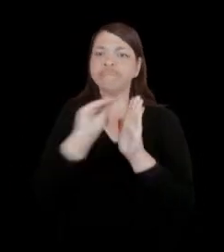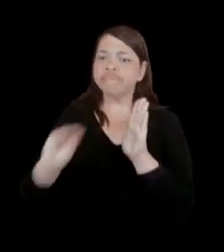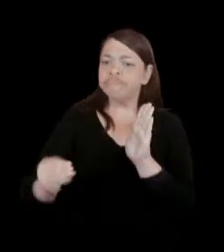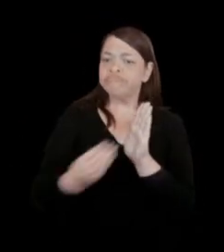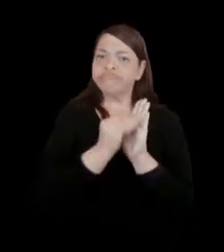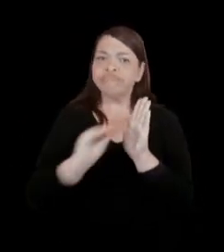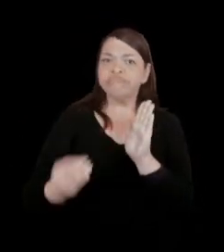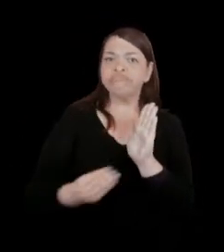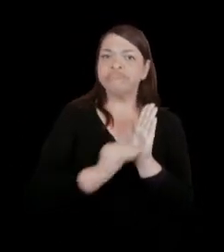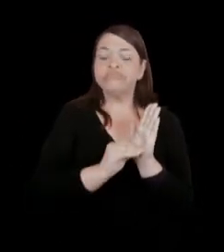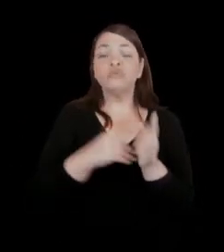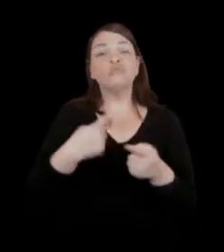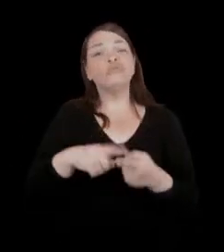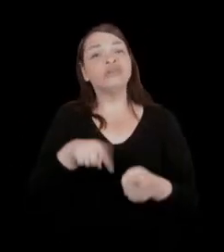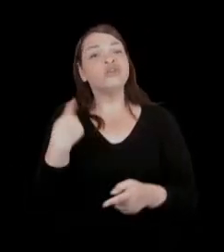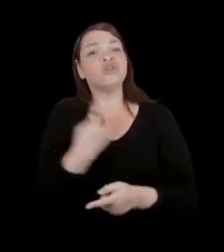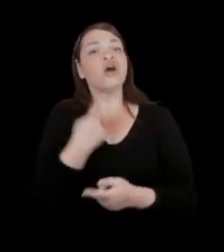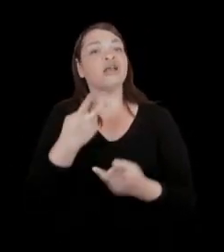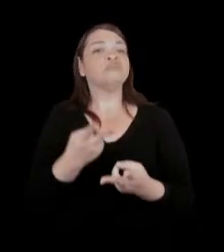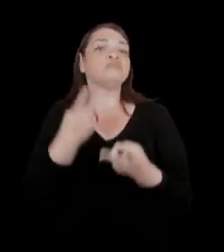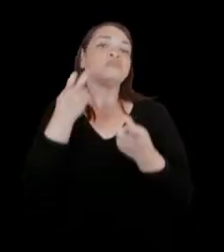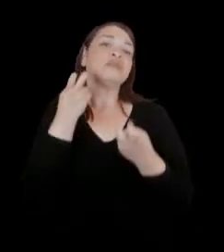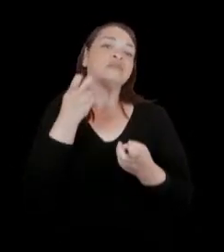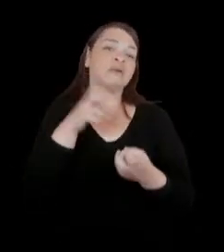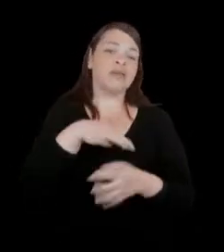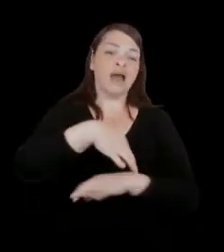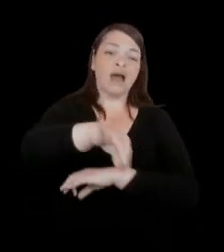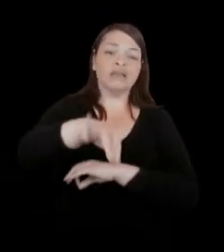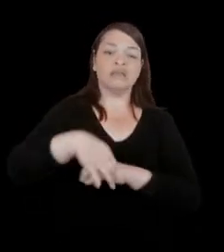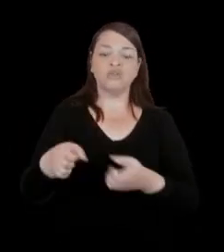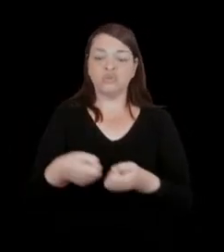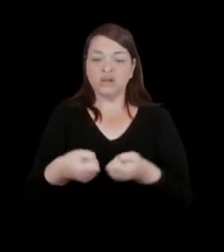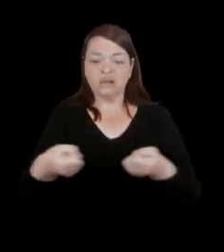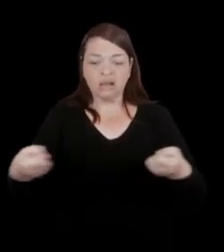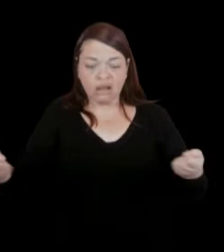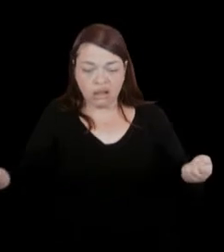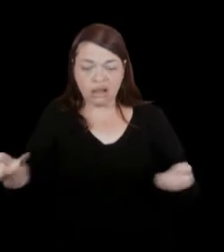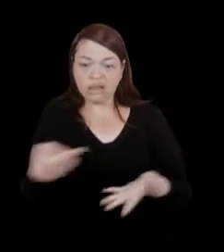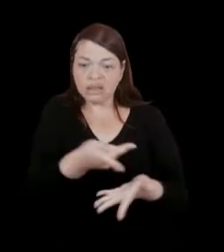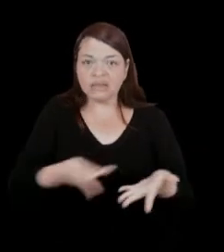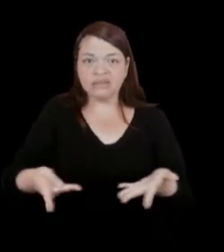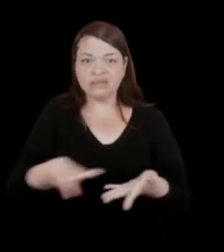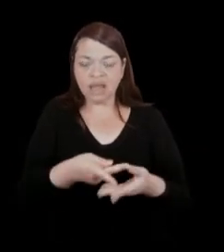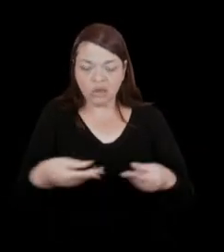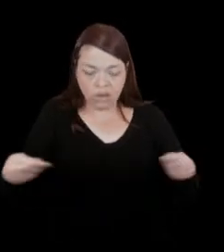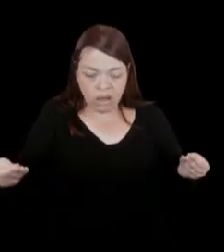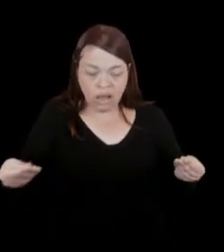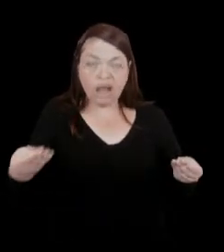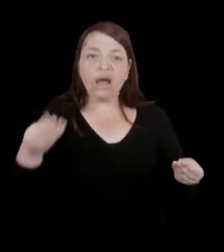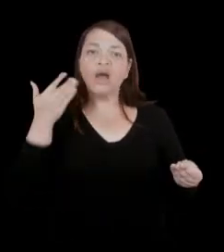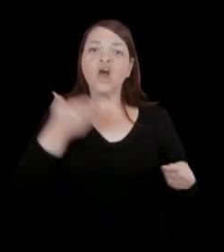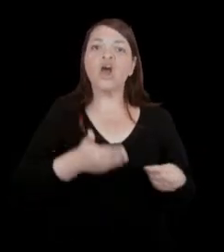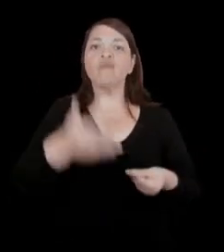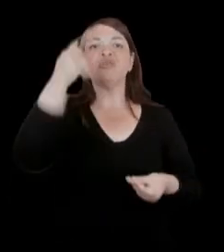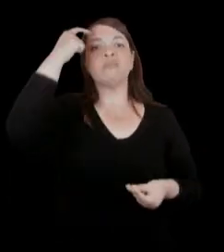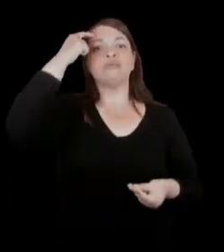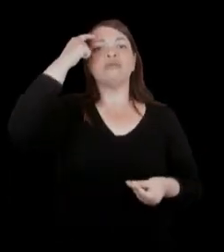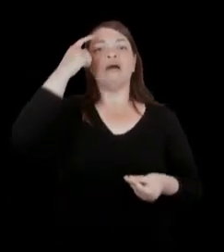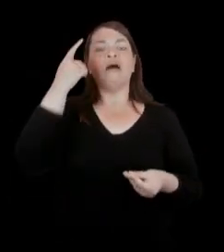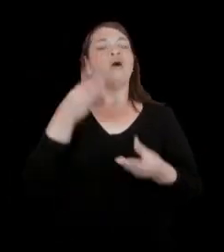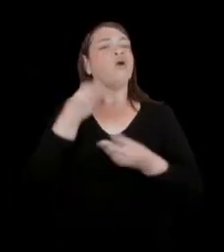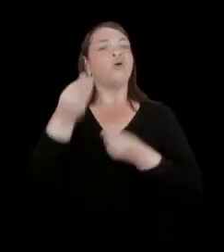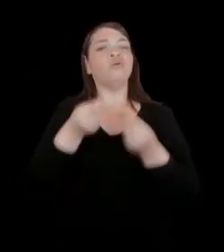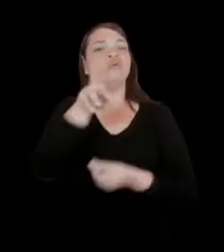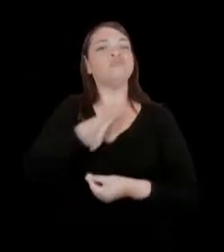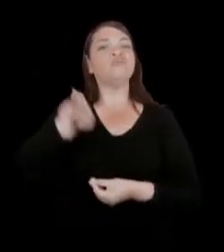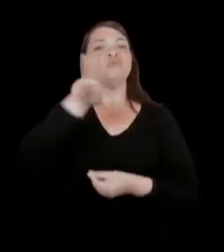a gente via as primeiras plantas apresentadas e a gente acabava repensando de como a gente poderia usar